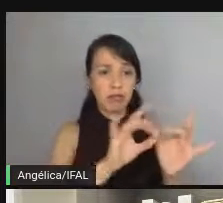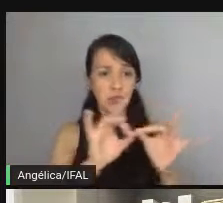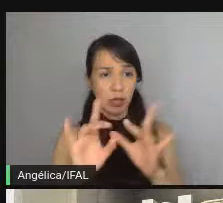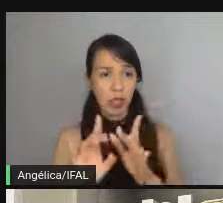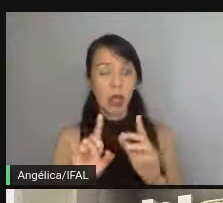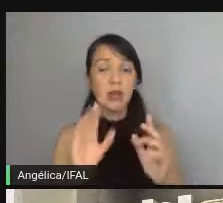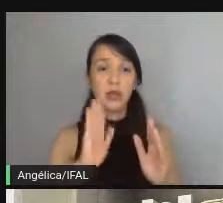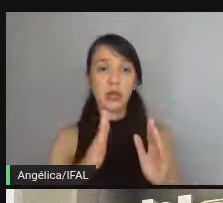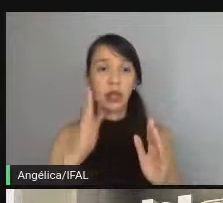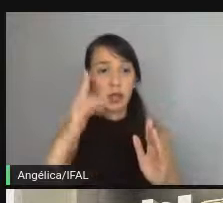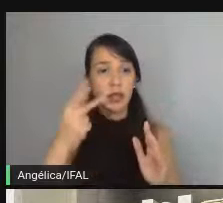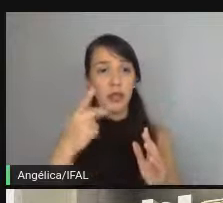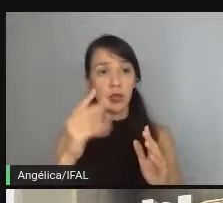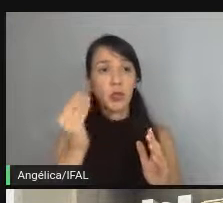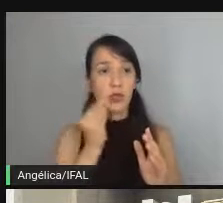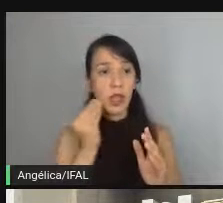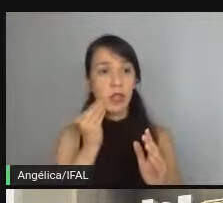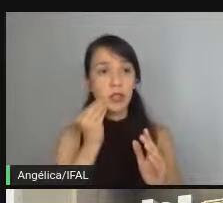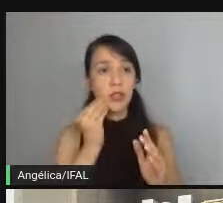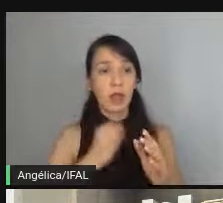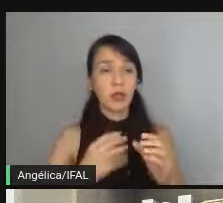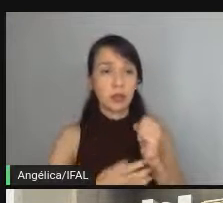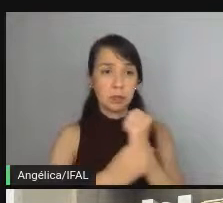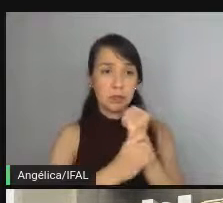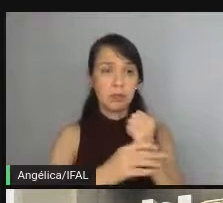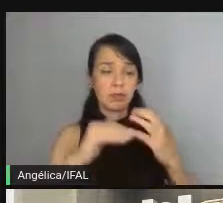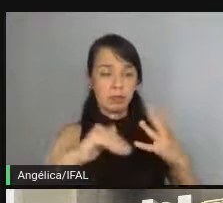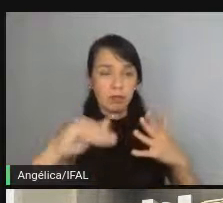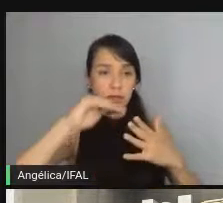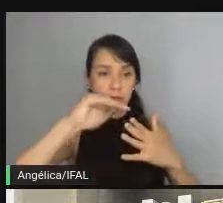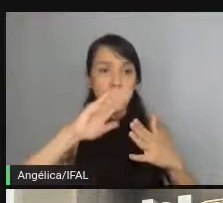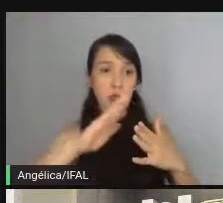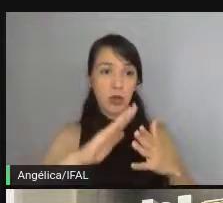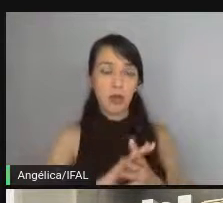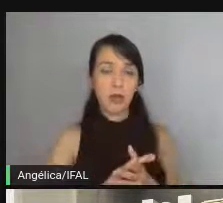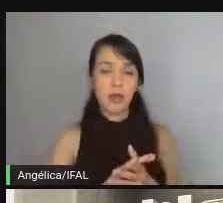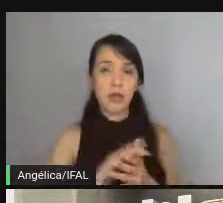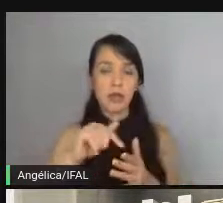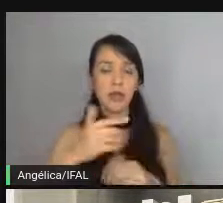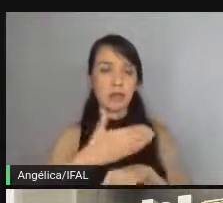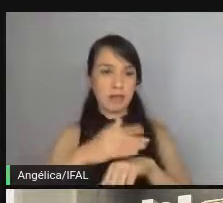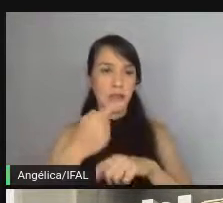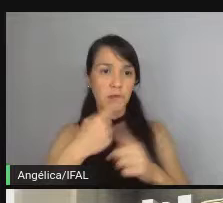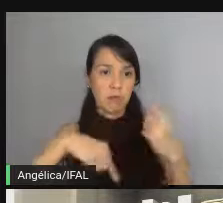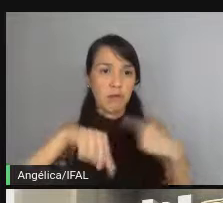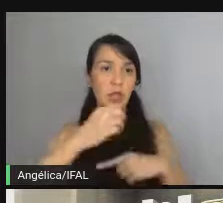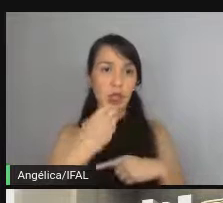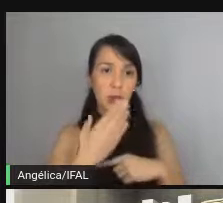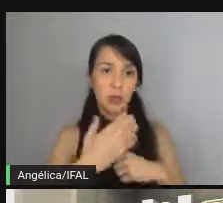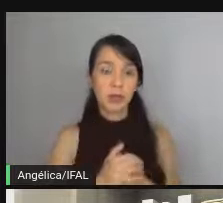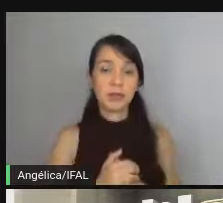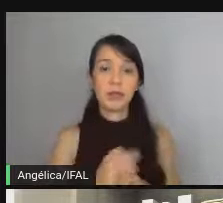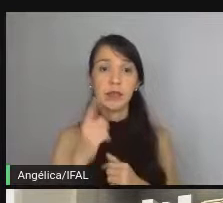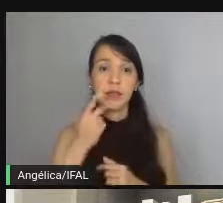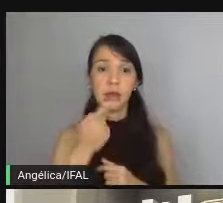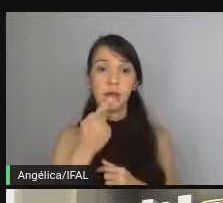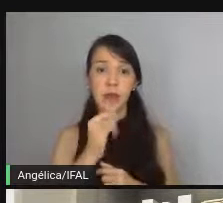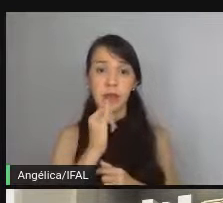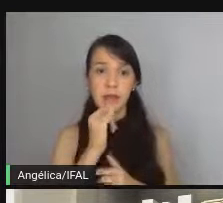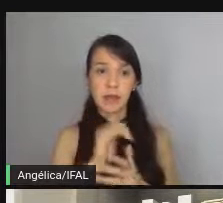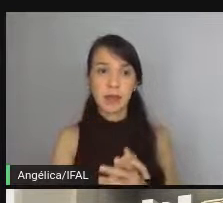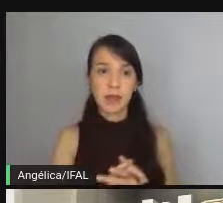já com os seus testes todos cobertos. E isso é uma vantagem muito grande. Então, só citando algumas de